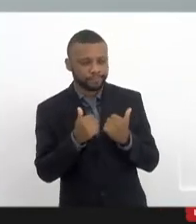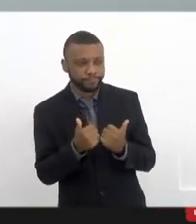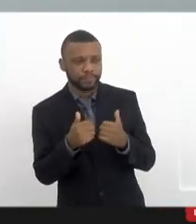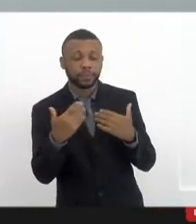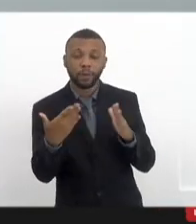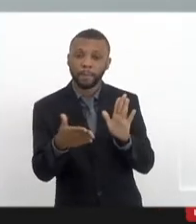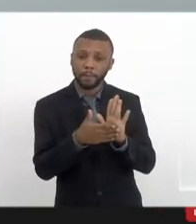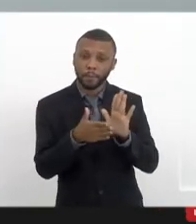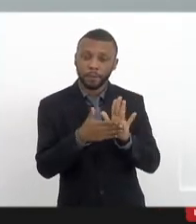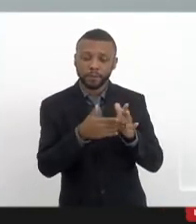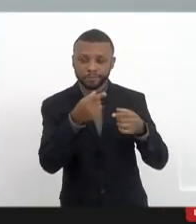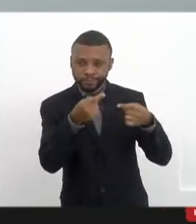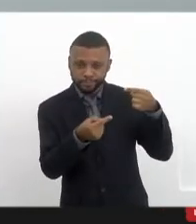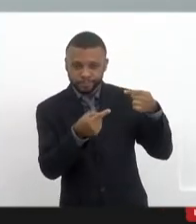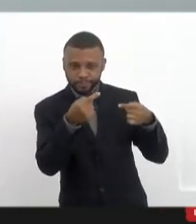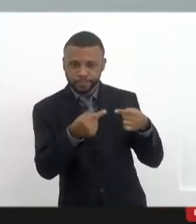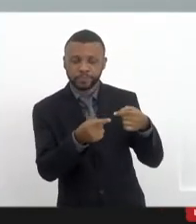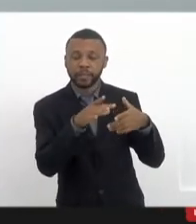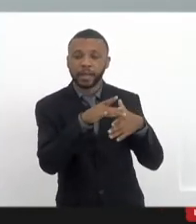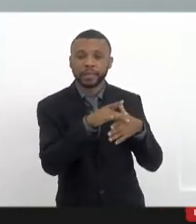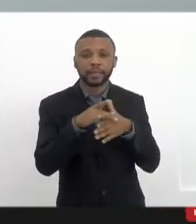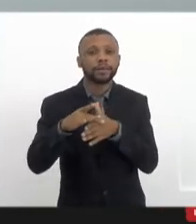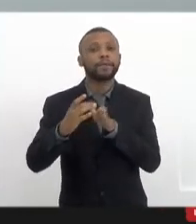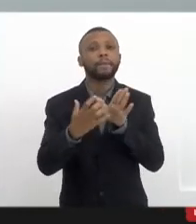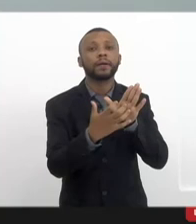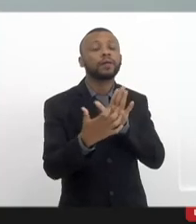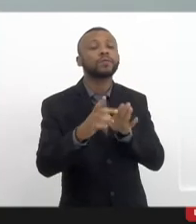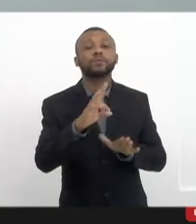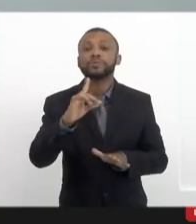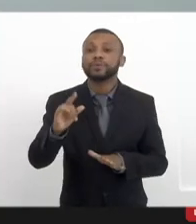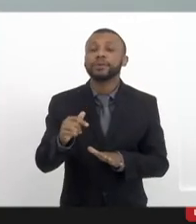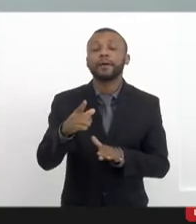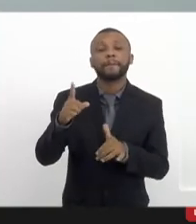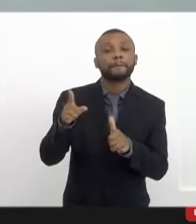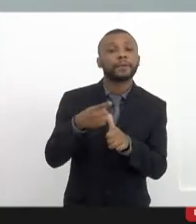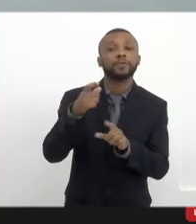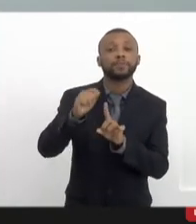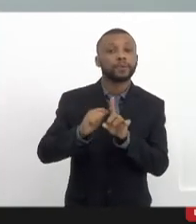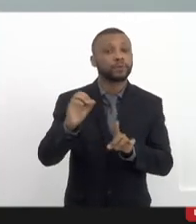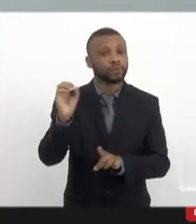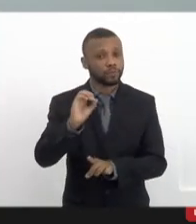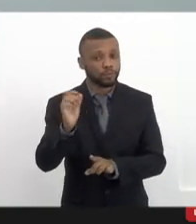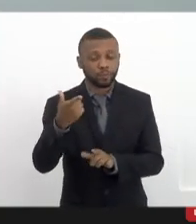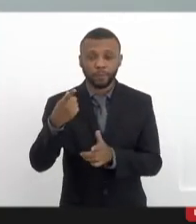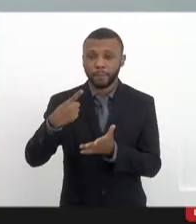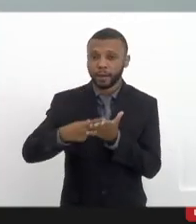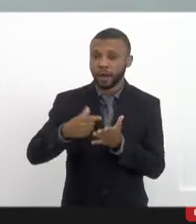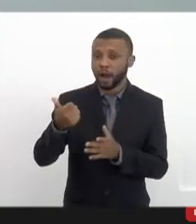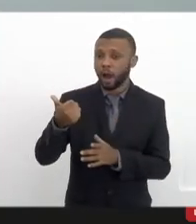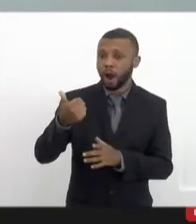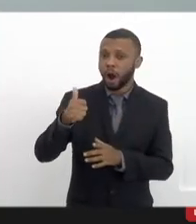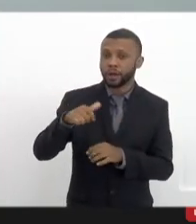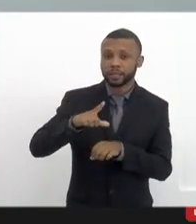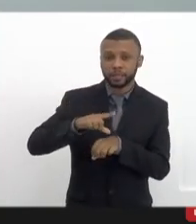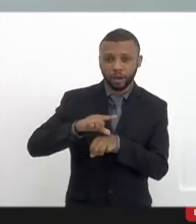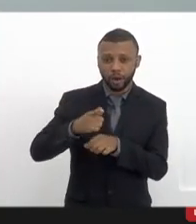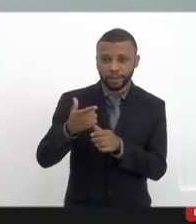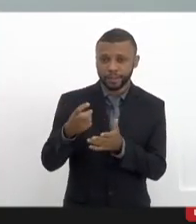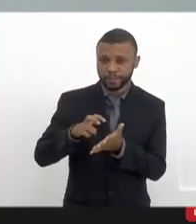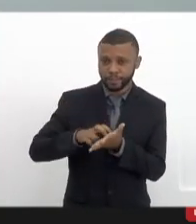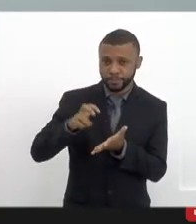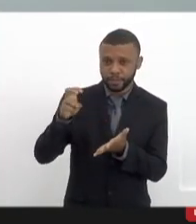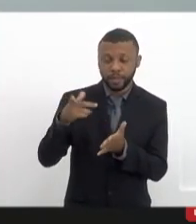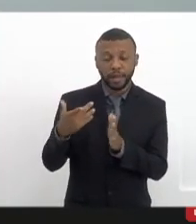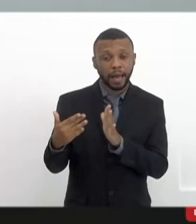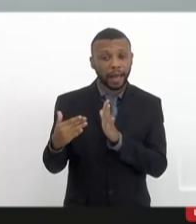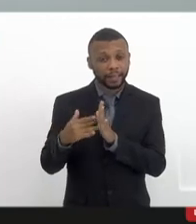a reunião do GT da Frente no dia 1º de outubro às 11 horas. Dia 1º de outubro às 11 horas e daqui até